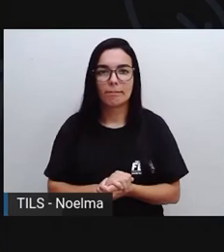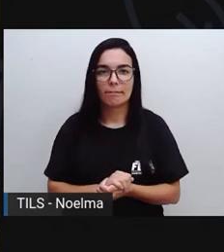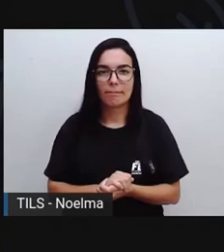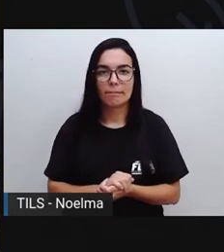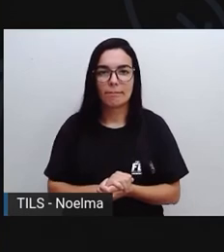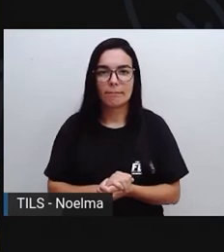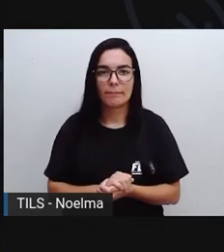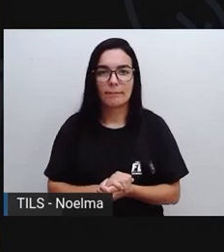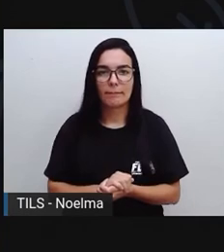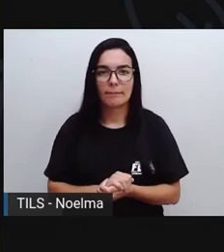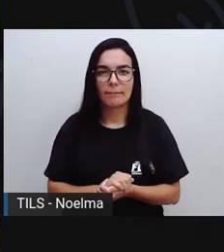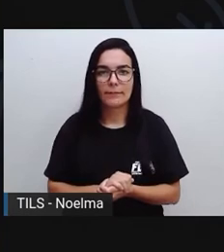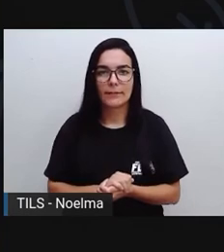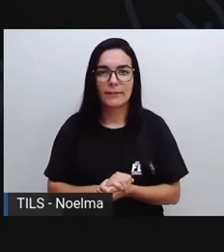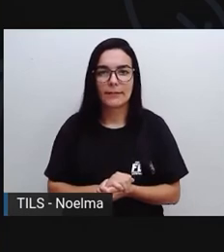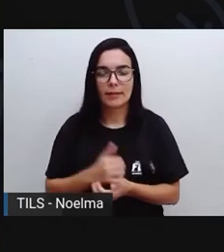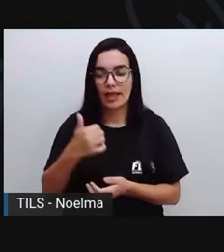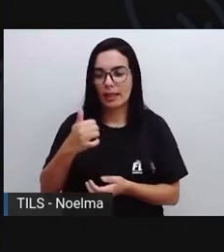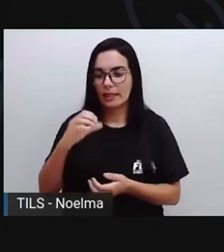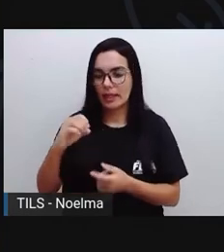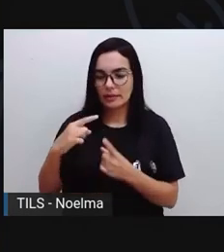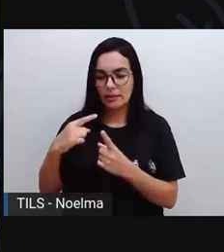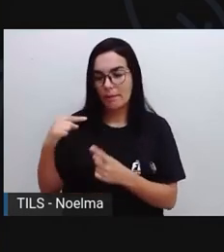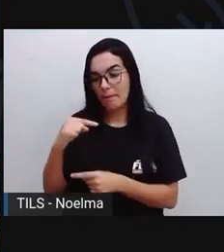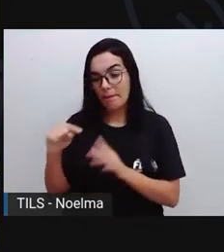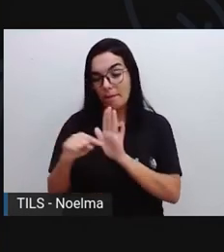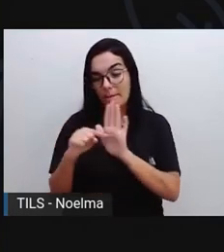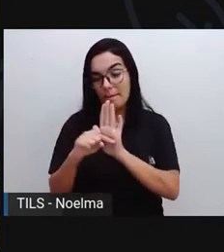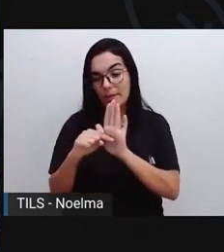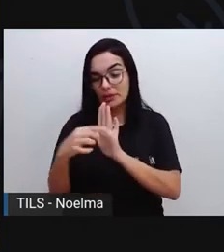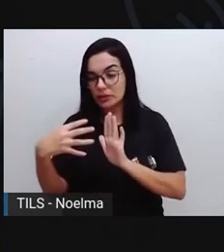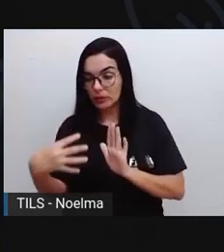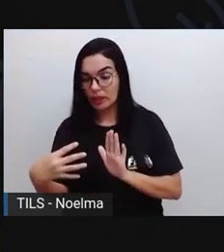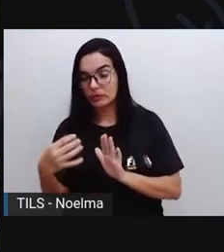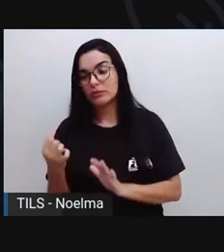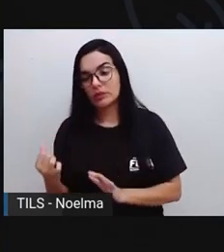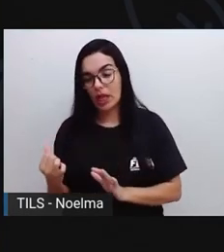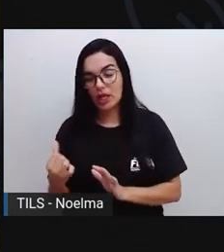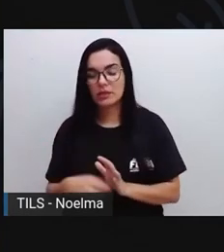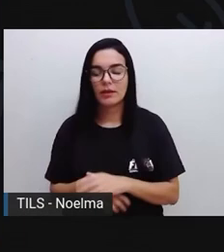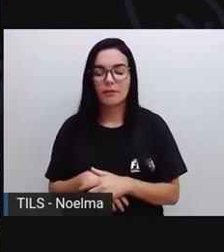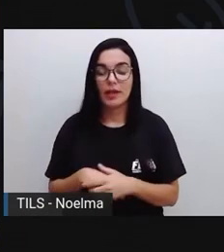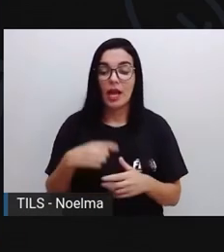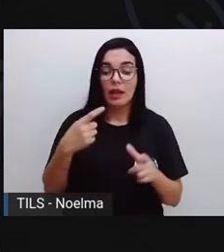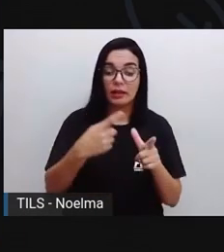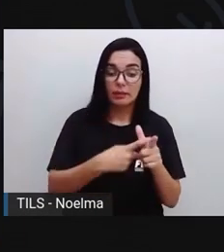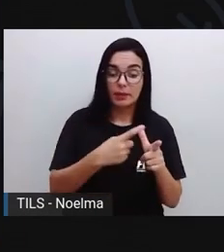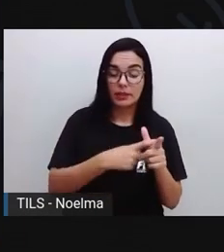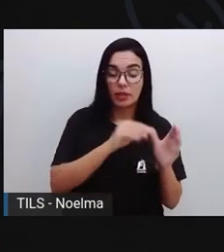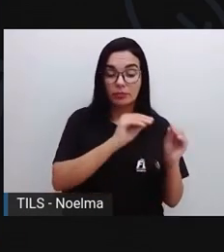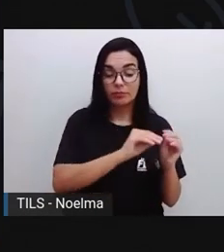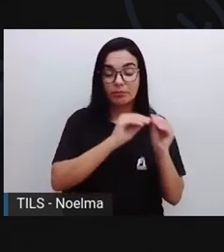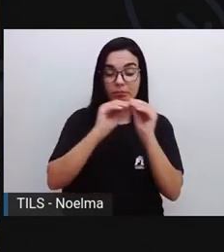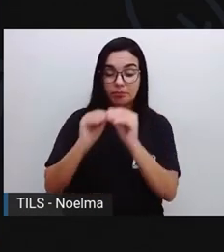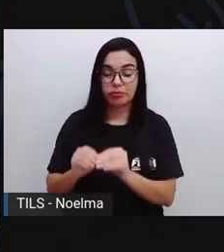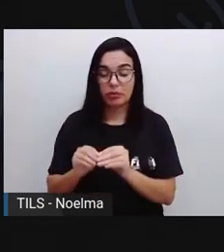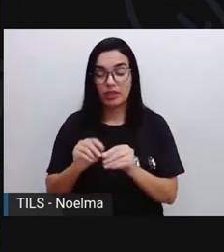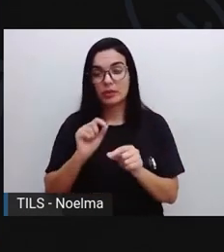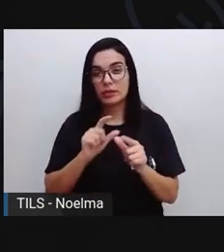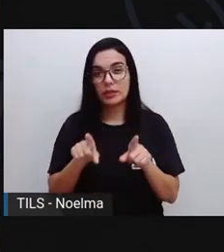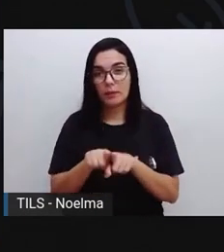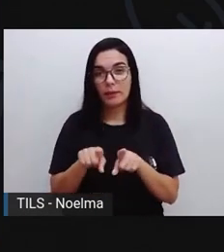10 menos 4, 6. 3 não pode. Vamos pegar aqui emprestado aqui, na casa dos milhares.